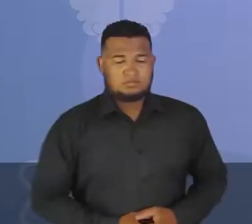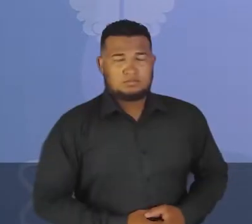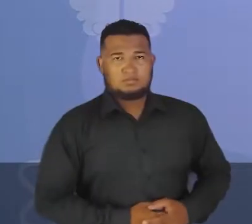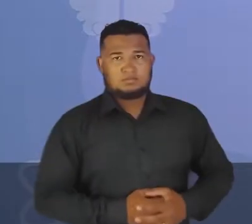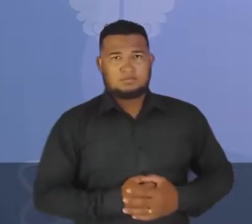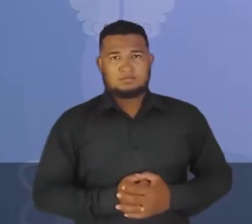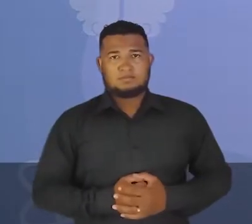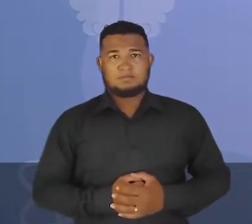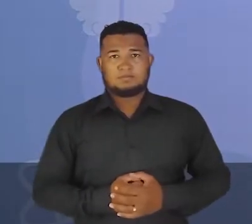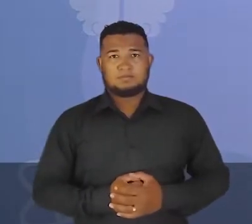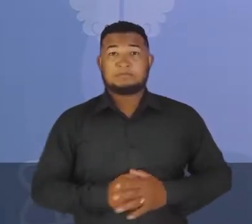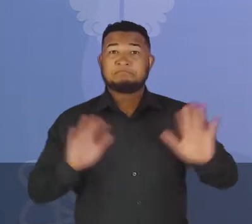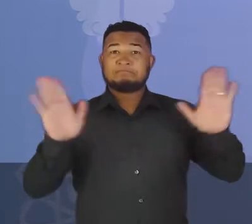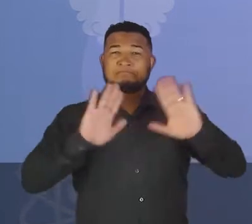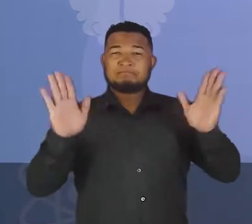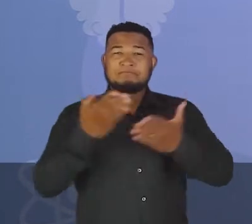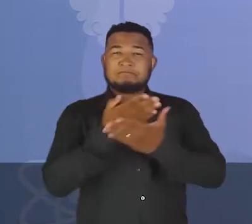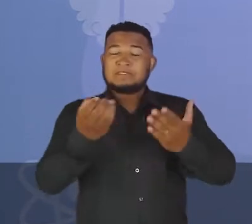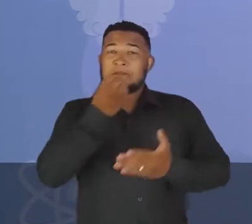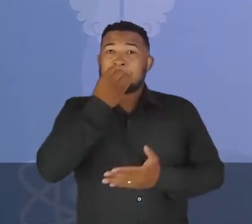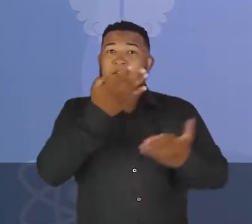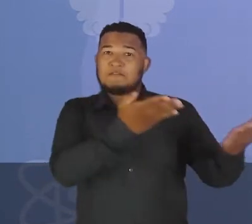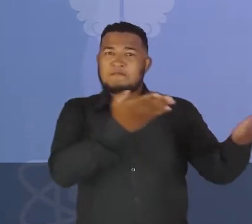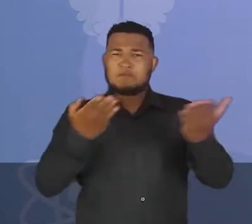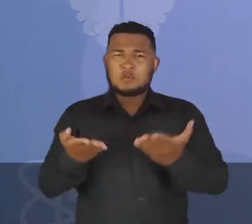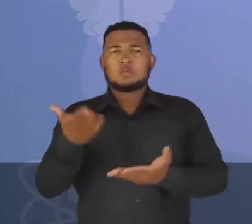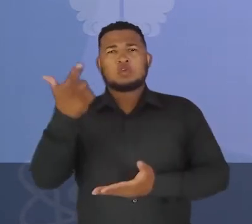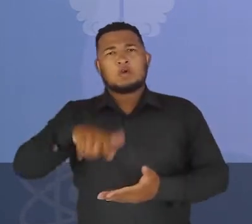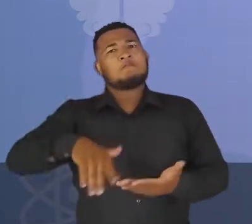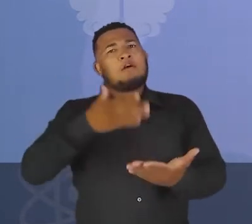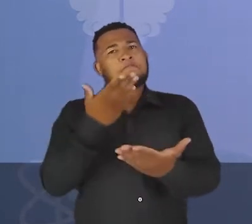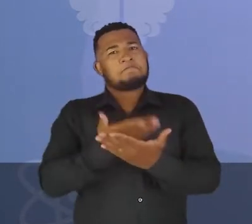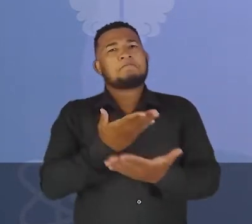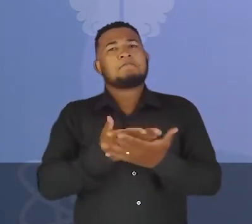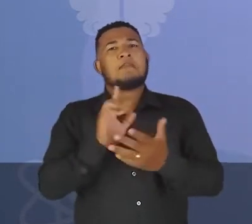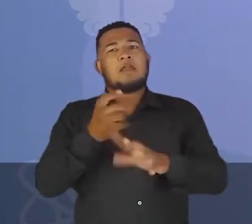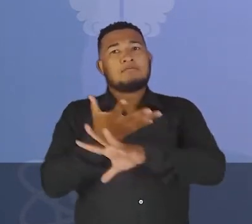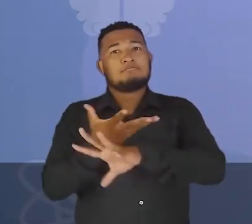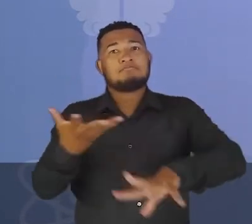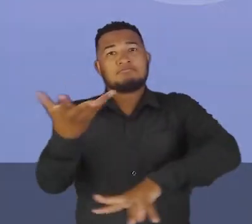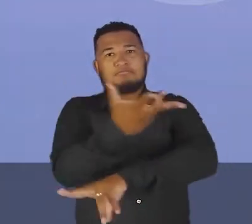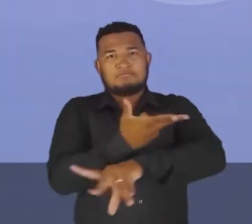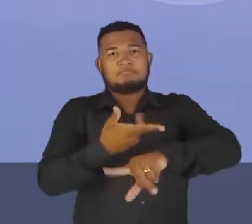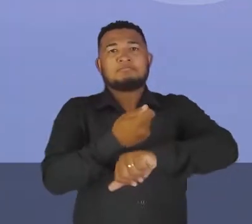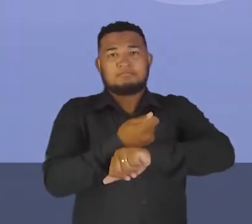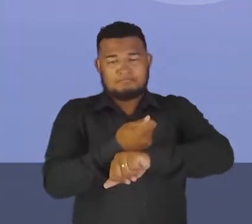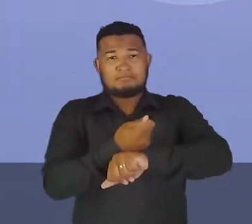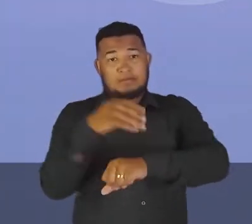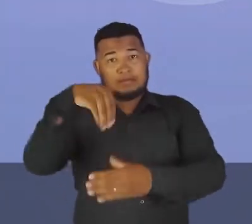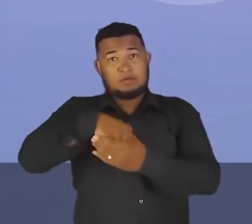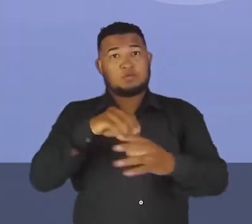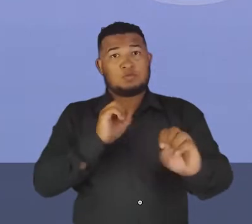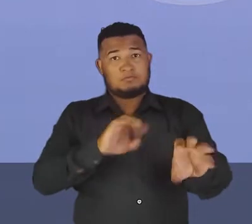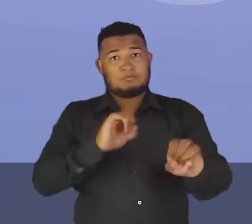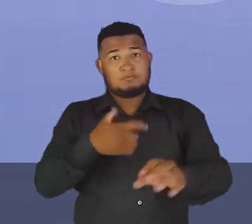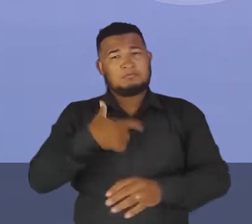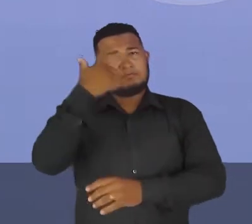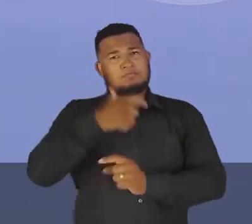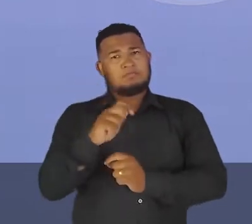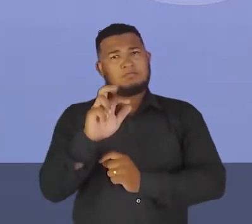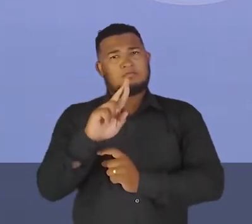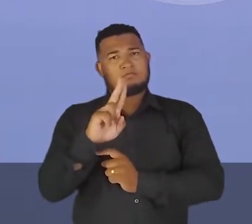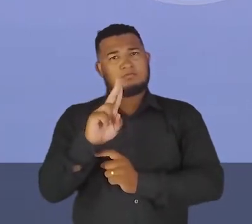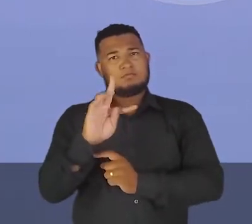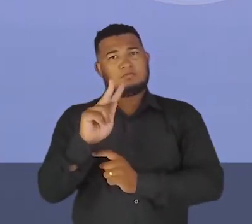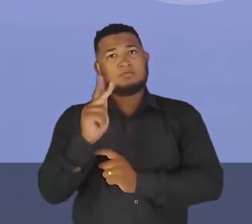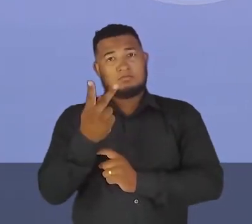Olá, sejam todos muito bem-vindos e bem-vindas a mais uma aula dos temas integradores em educação. Eu sou a professora Ruth e o nosso tema de